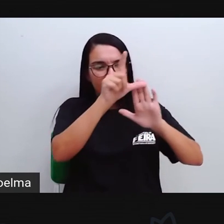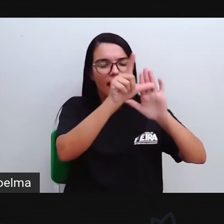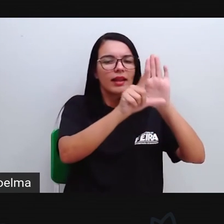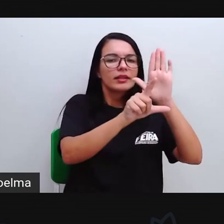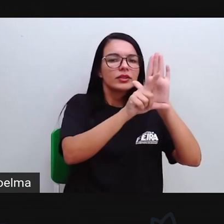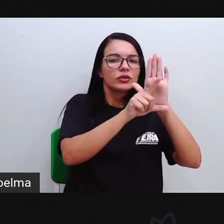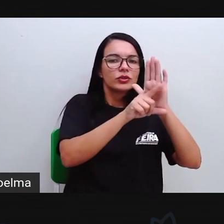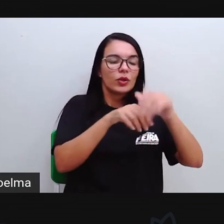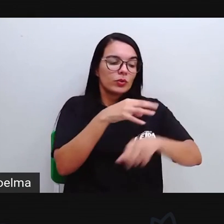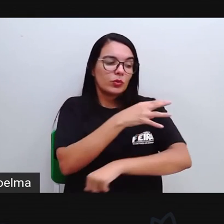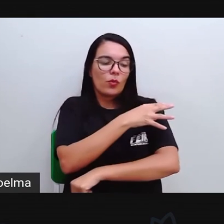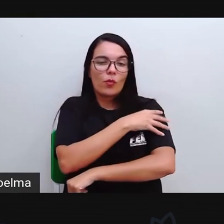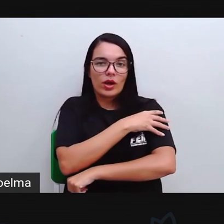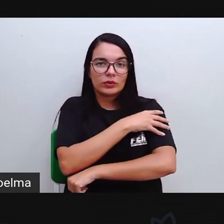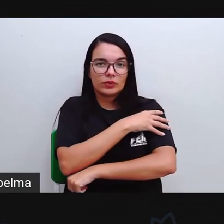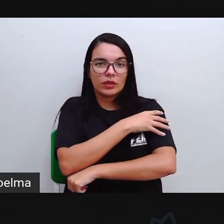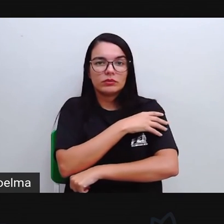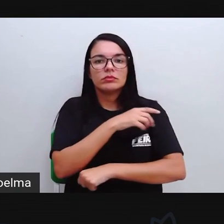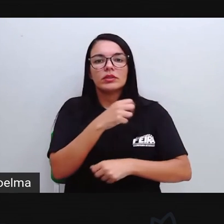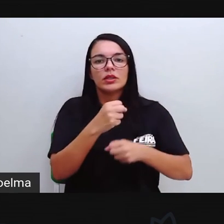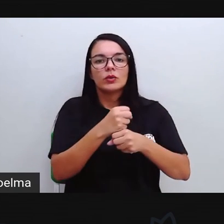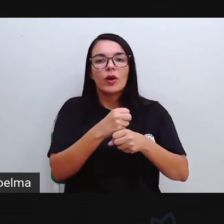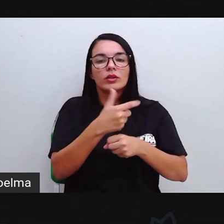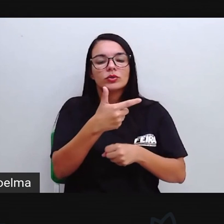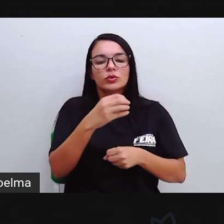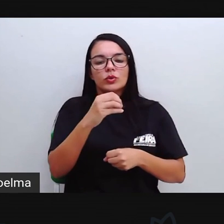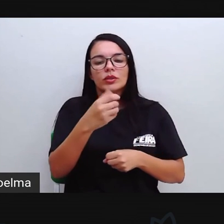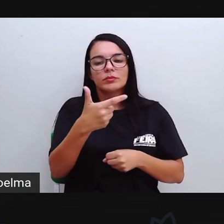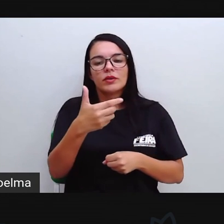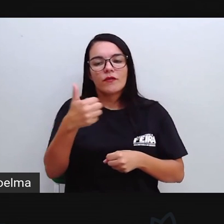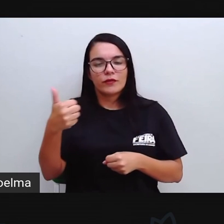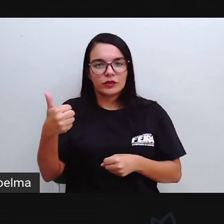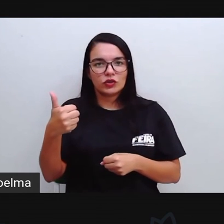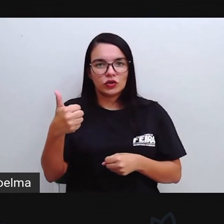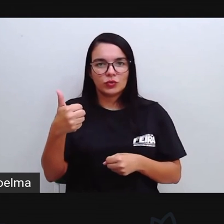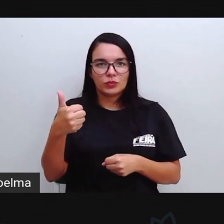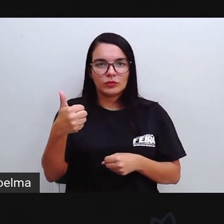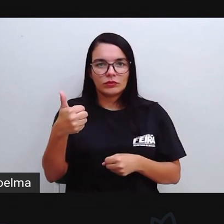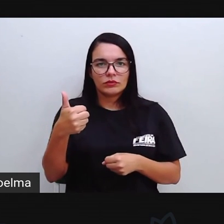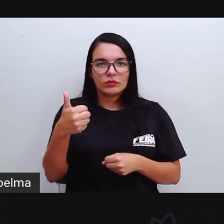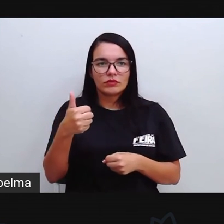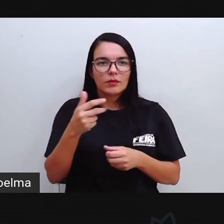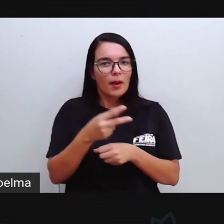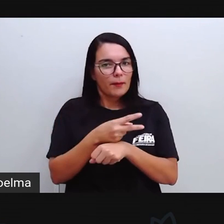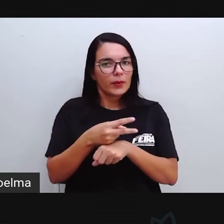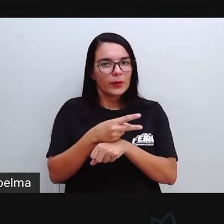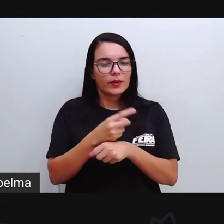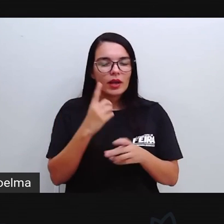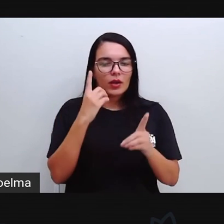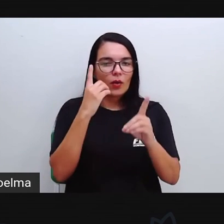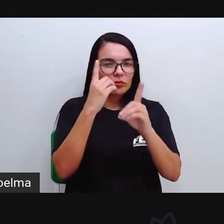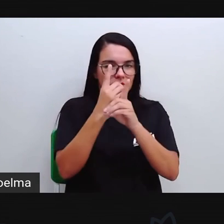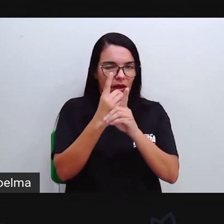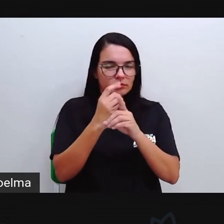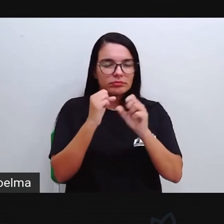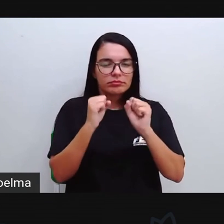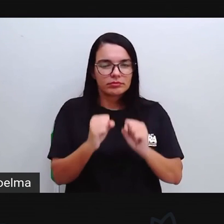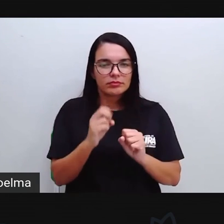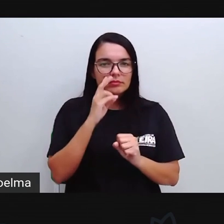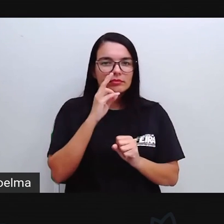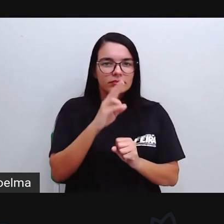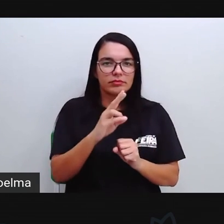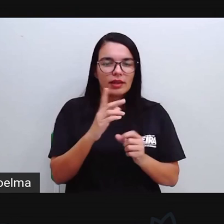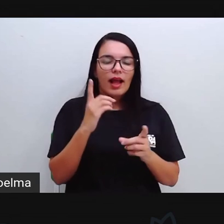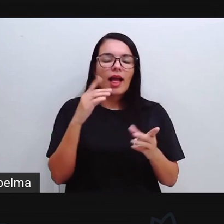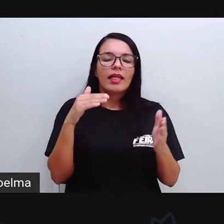nossa playlist Do quarto ano Ano letivo 2021 Certo? Podem assistir Até